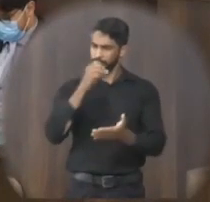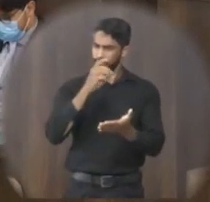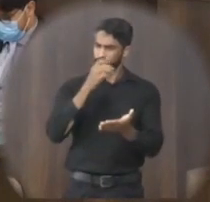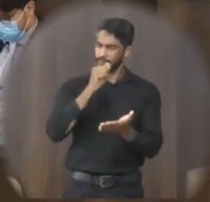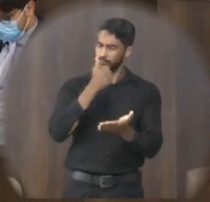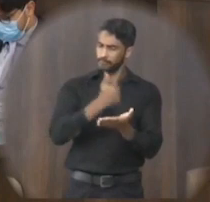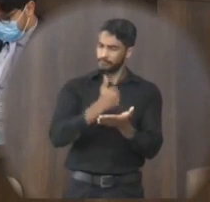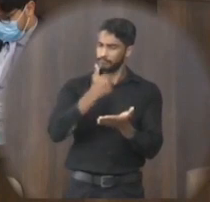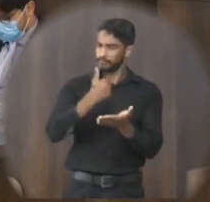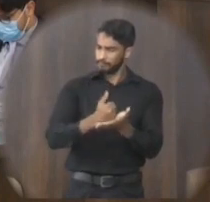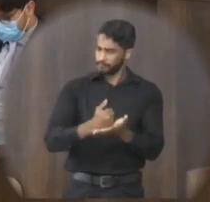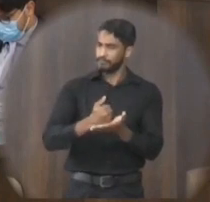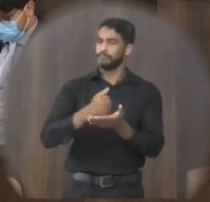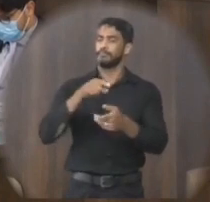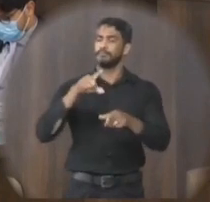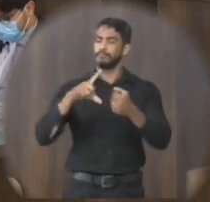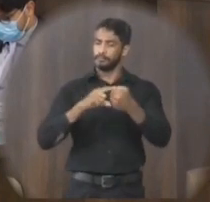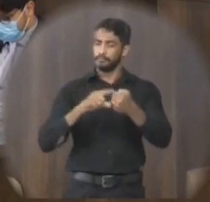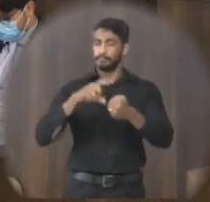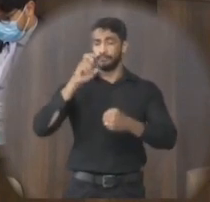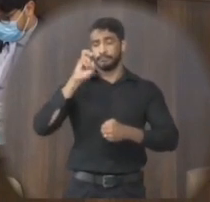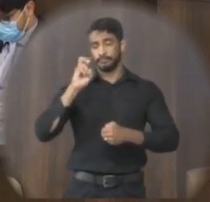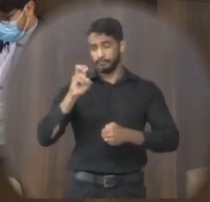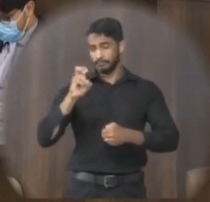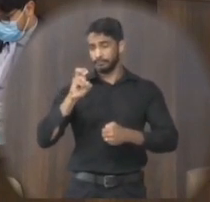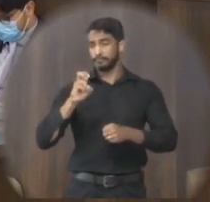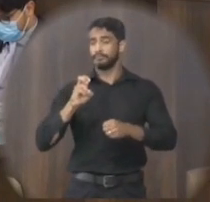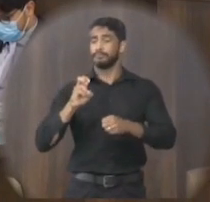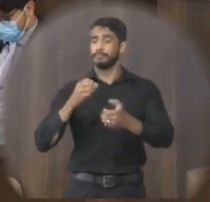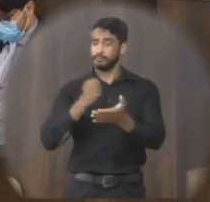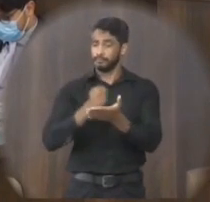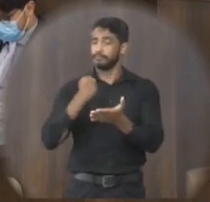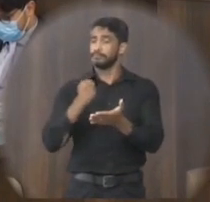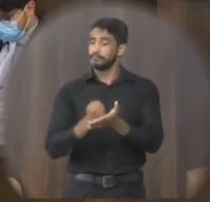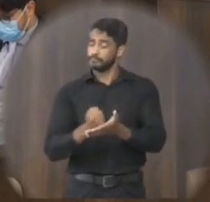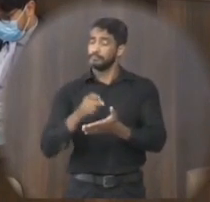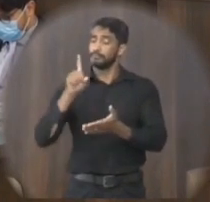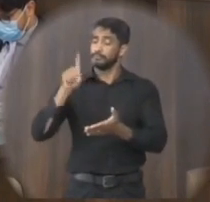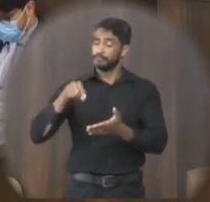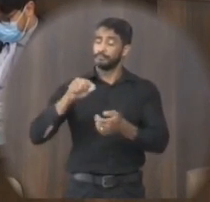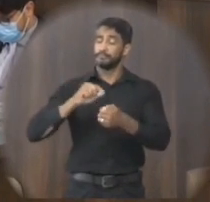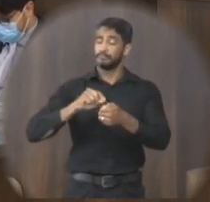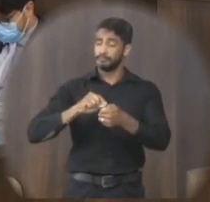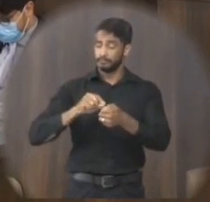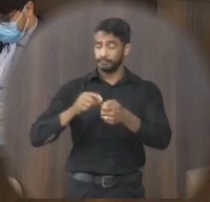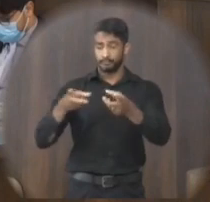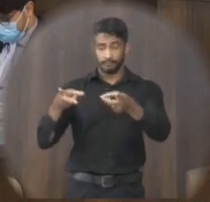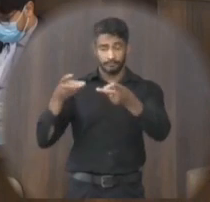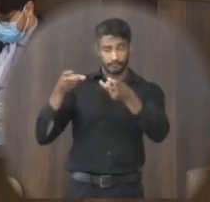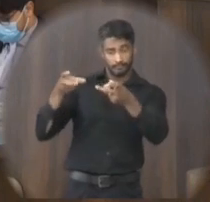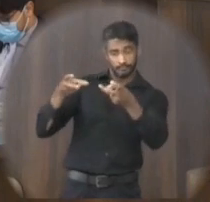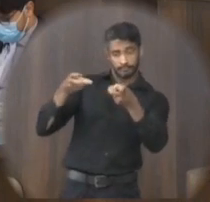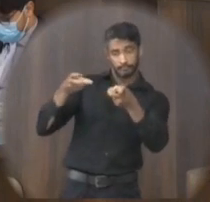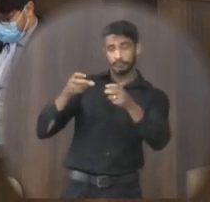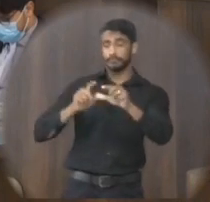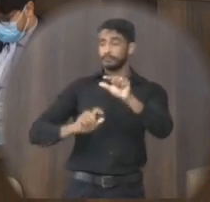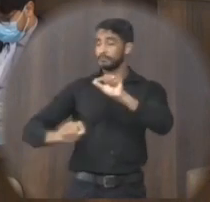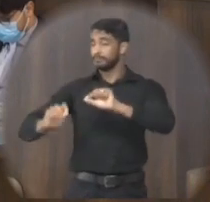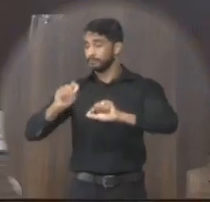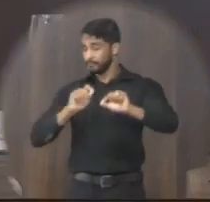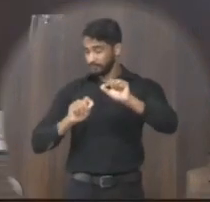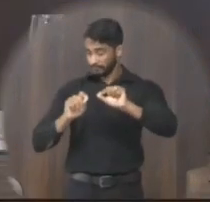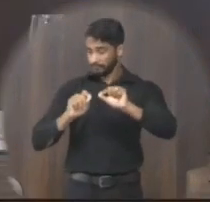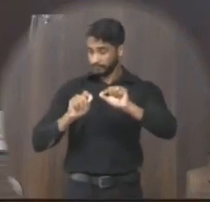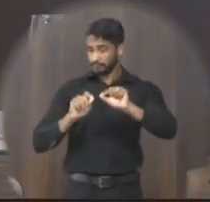conforme a seguir artigo 5º as contratações serão feitas observadas as seguintes condições